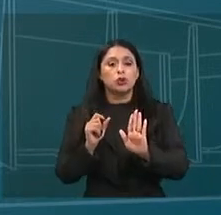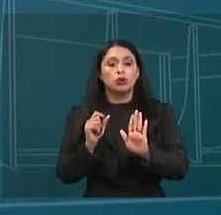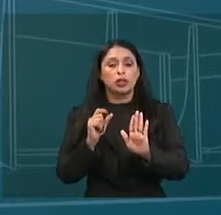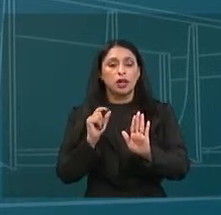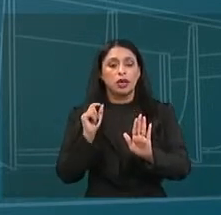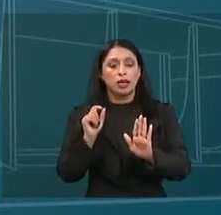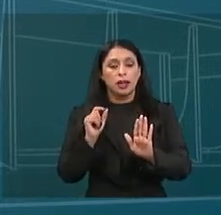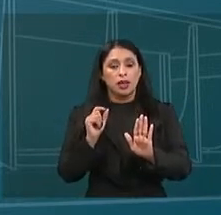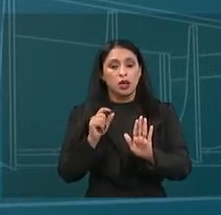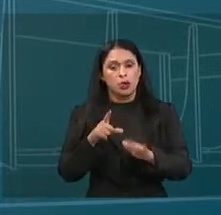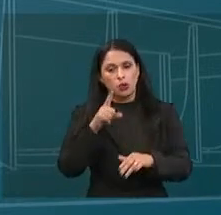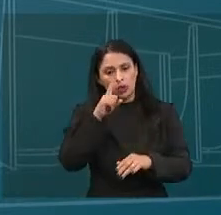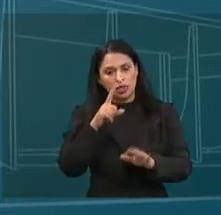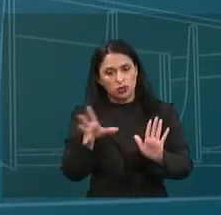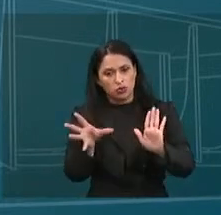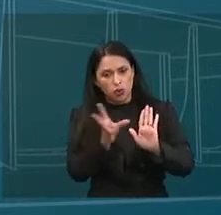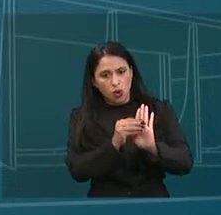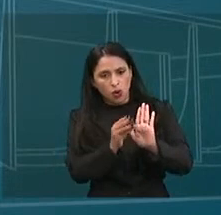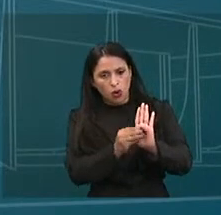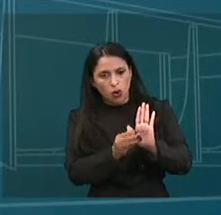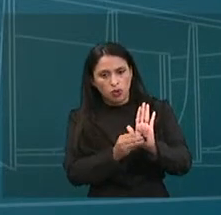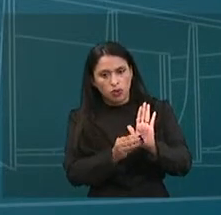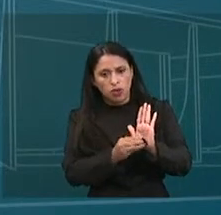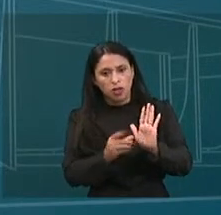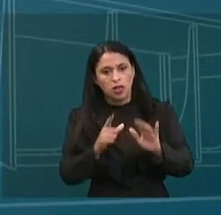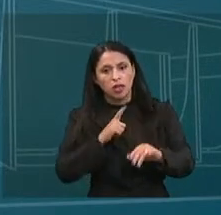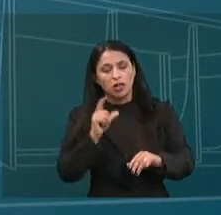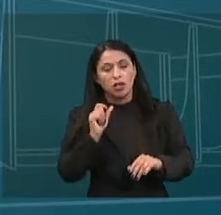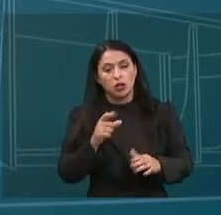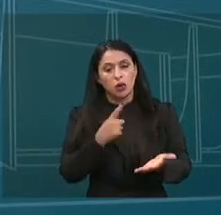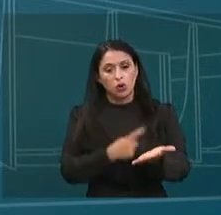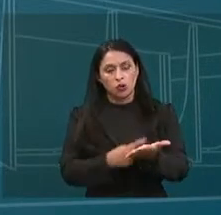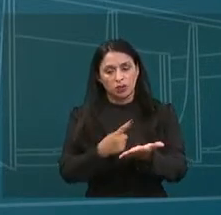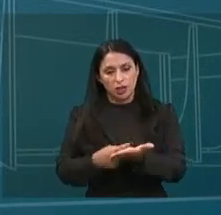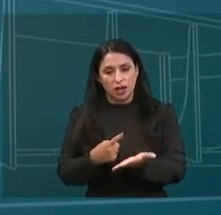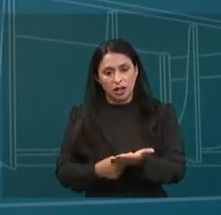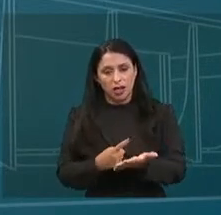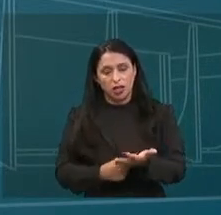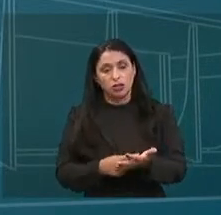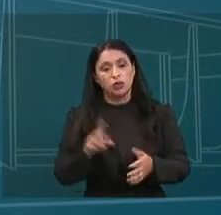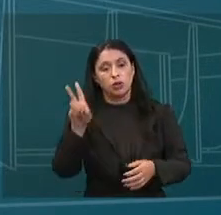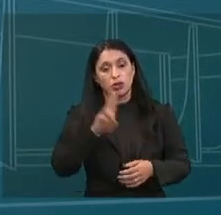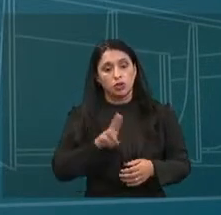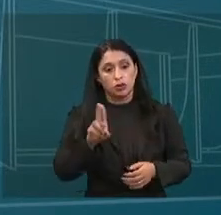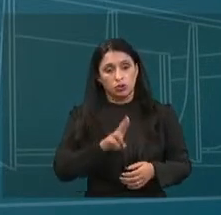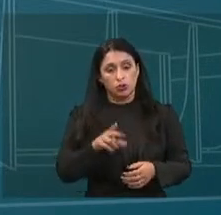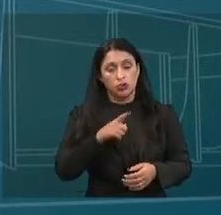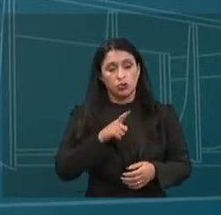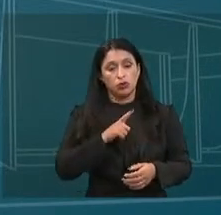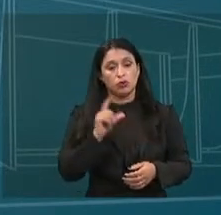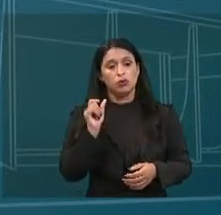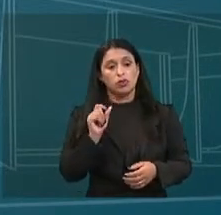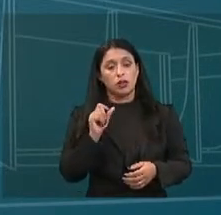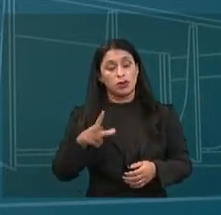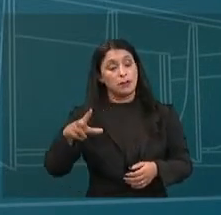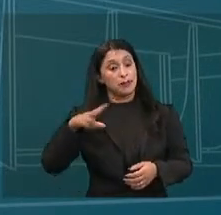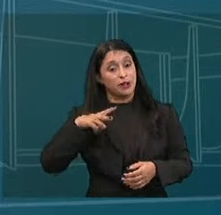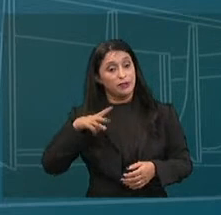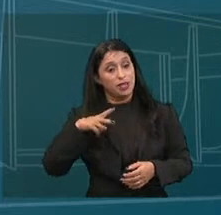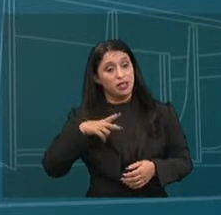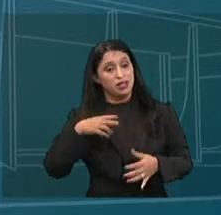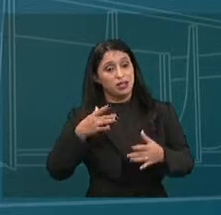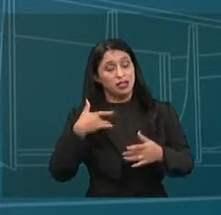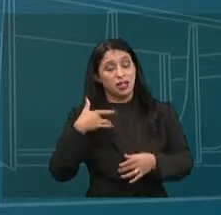trazem riscos de conteúdo, contato, conduta, contrato, consumo e os transversais, como riscos à privacidade, à saúde